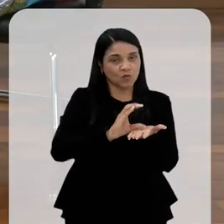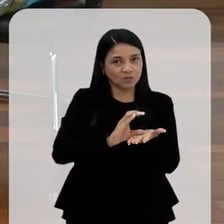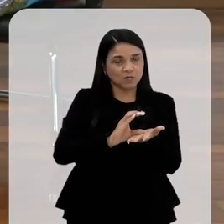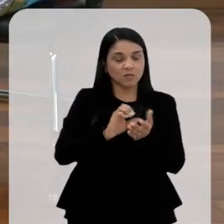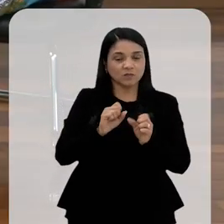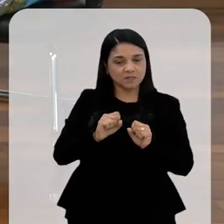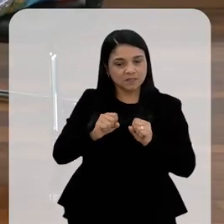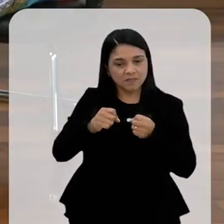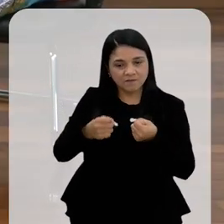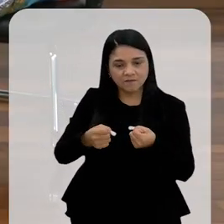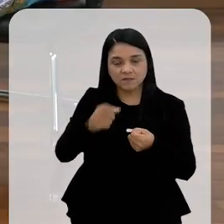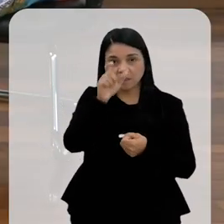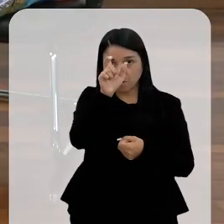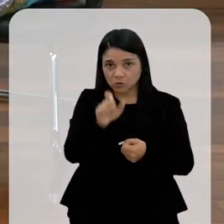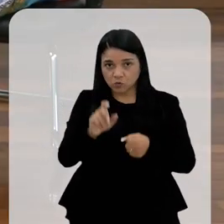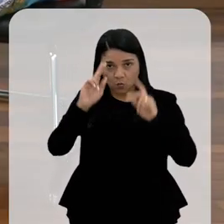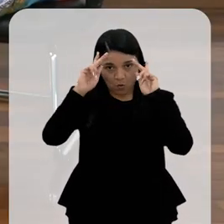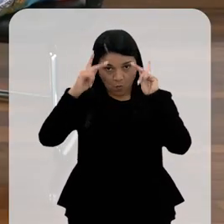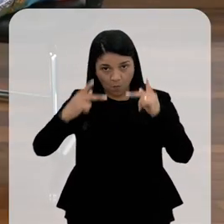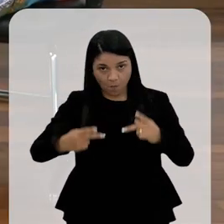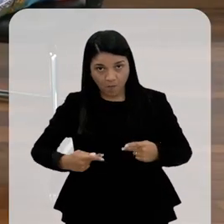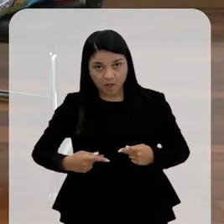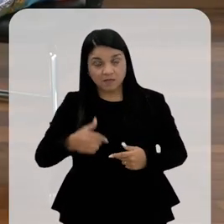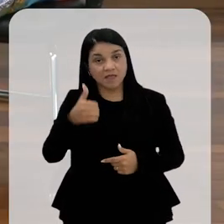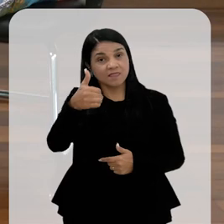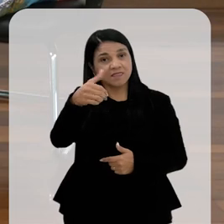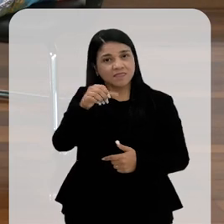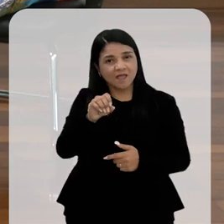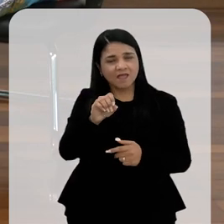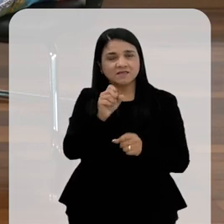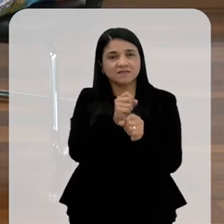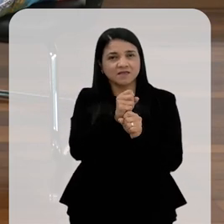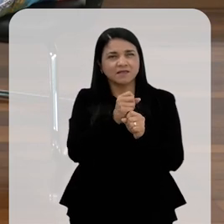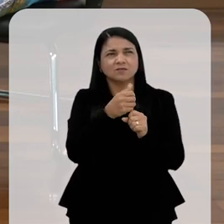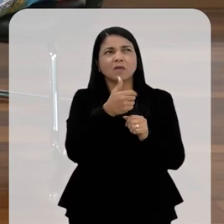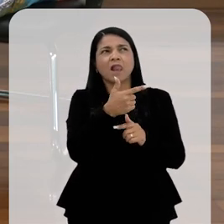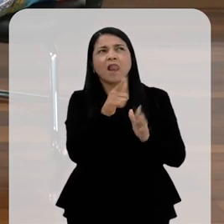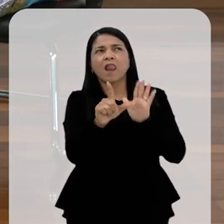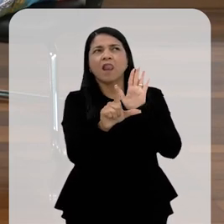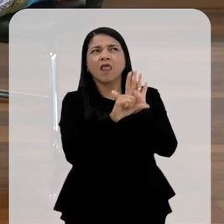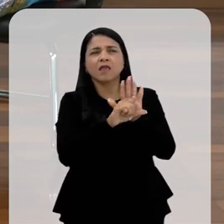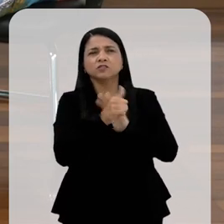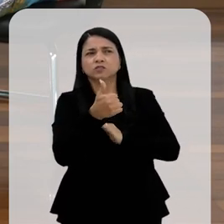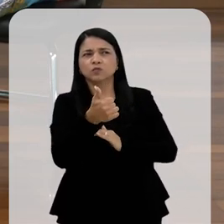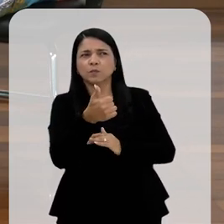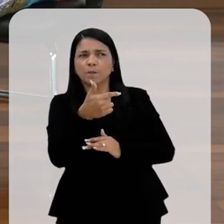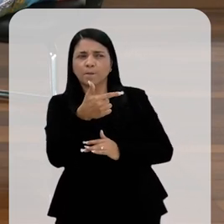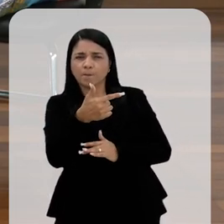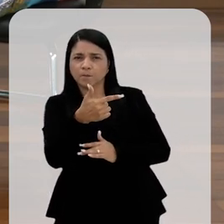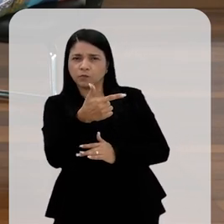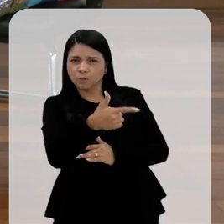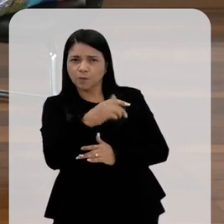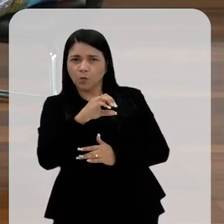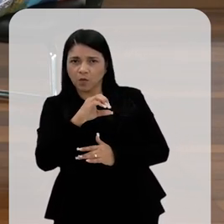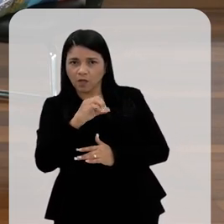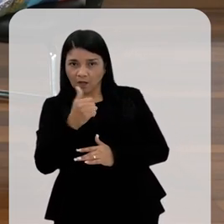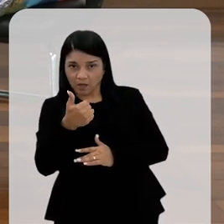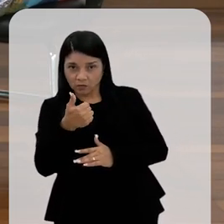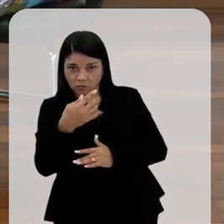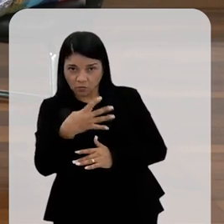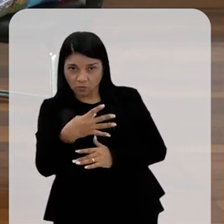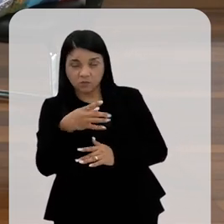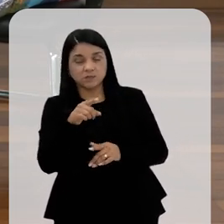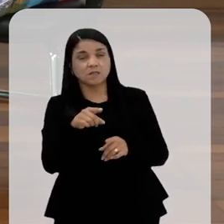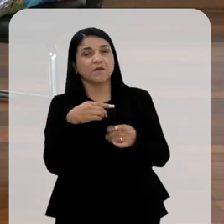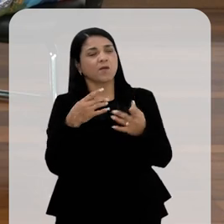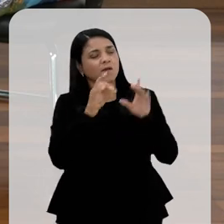Defesa da Pessoa Humana e 10 anos diante da sua nova edição, que é uma lei de 2014. Mas a gente pode até falar um pouquinho depois sobre o CNDH, mas